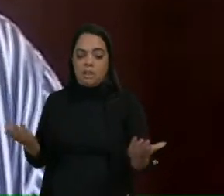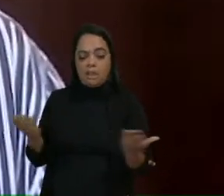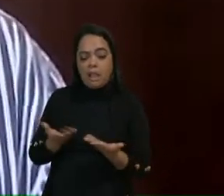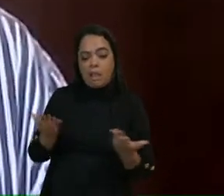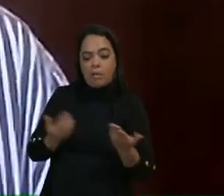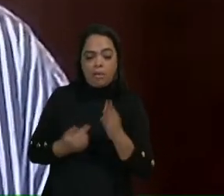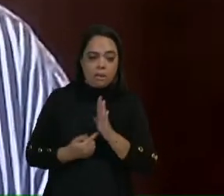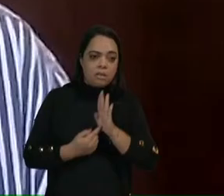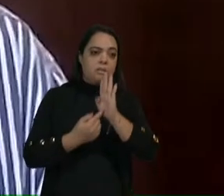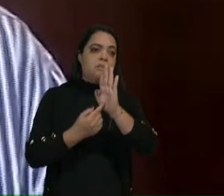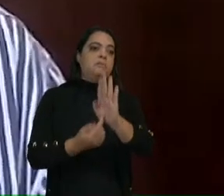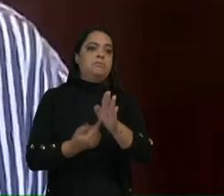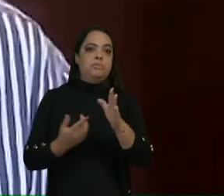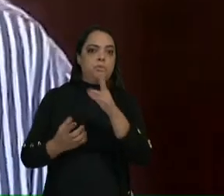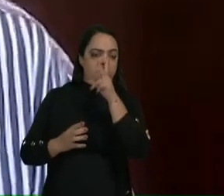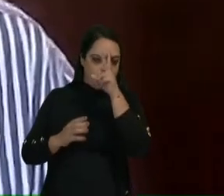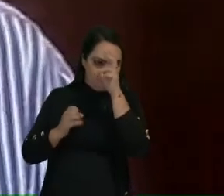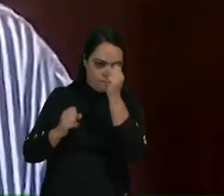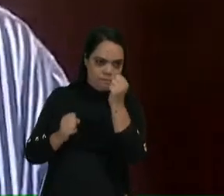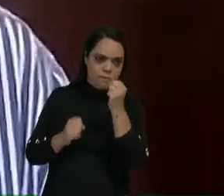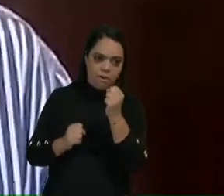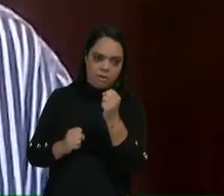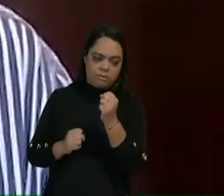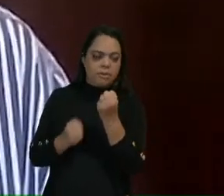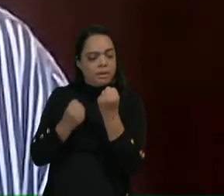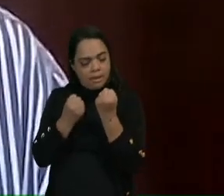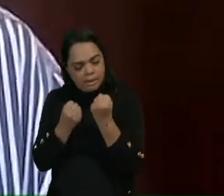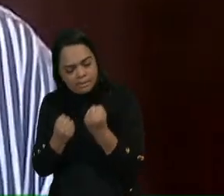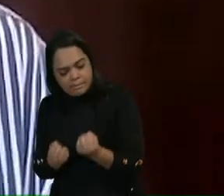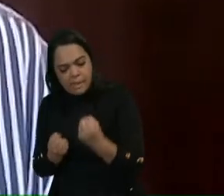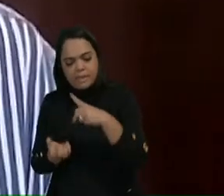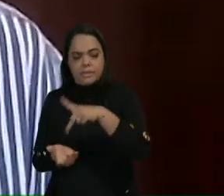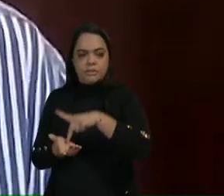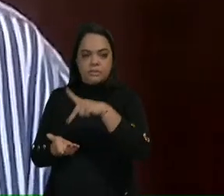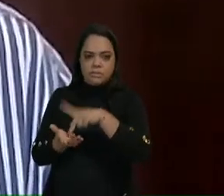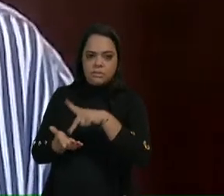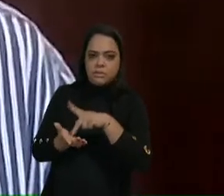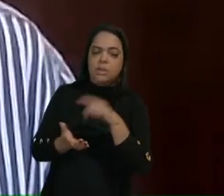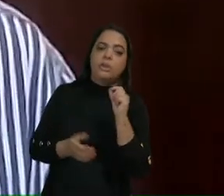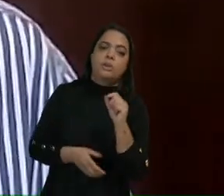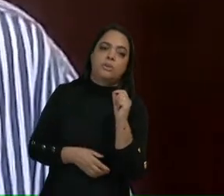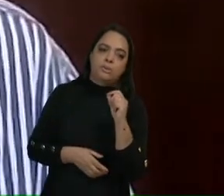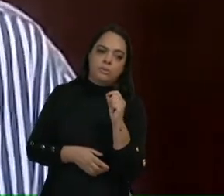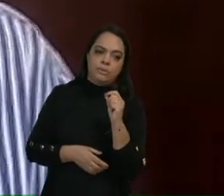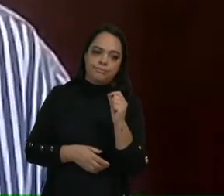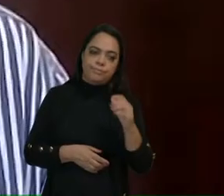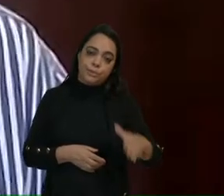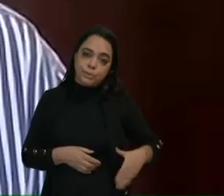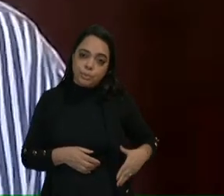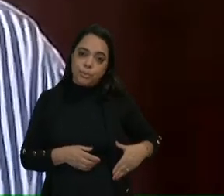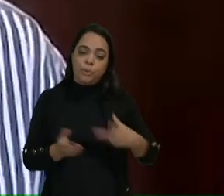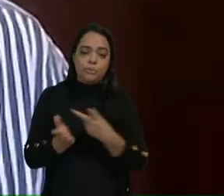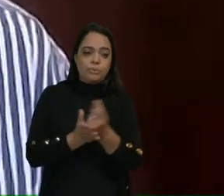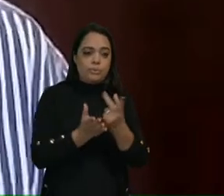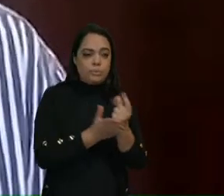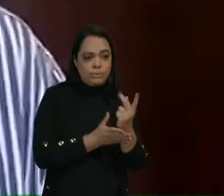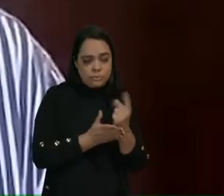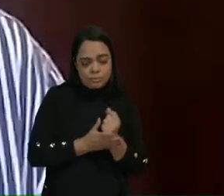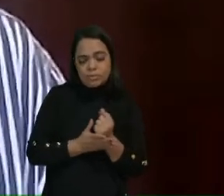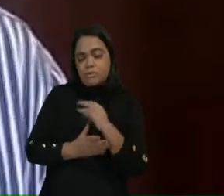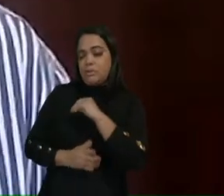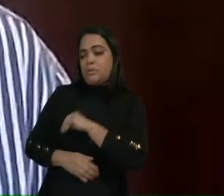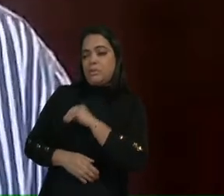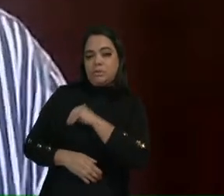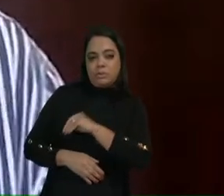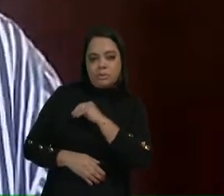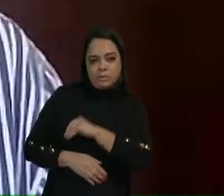manifesta fortemente. Isso vai pesar exatamente no bolso do consumidor, cuja renda